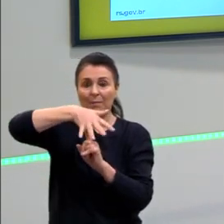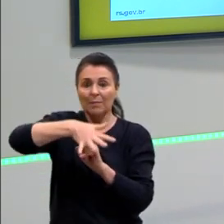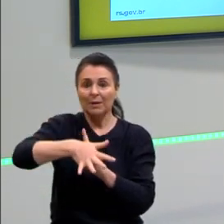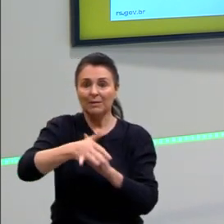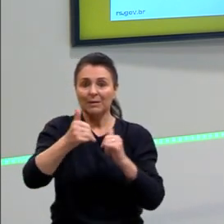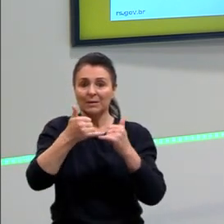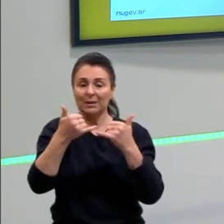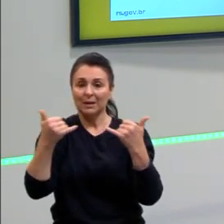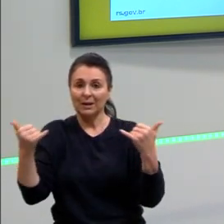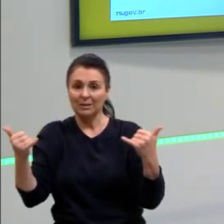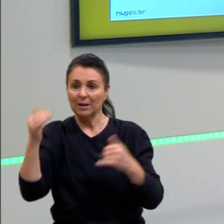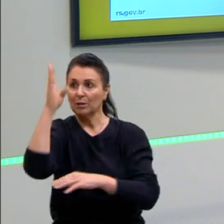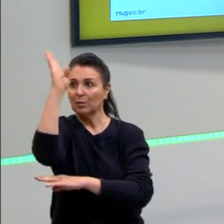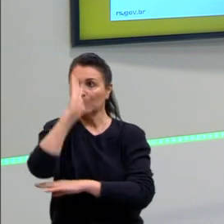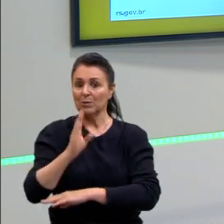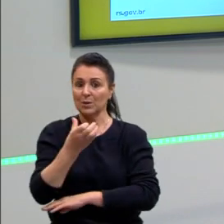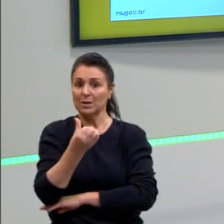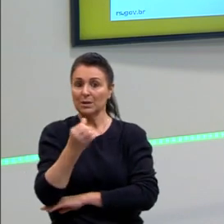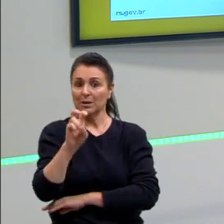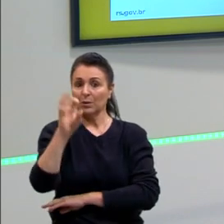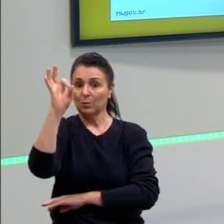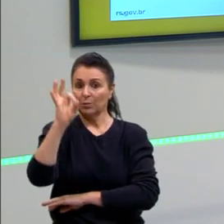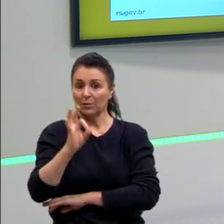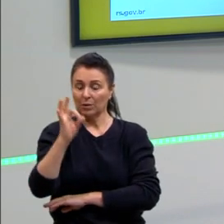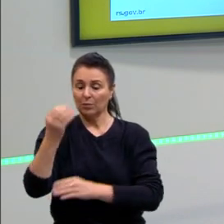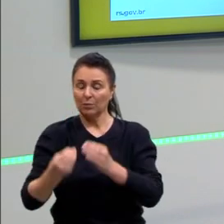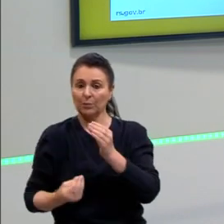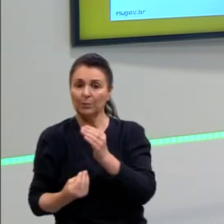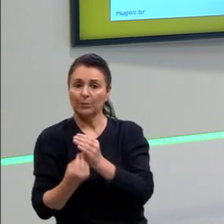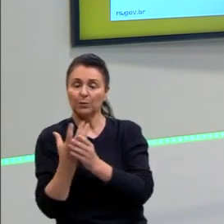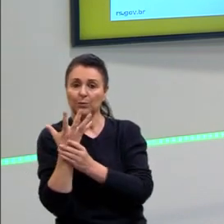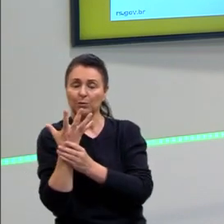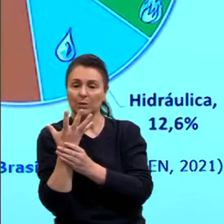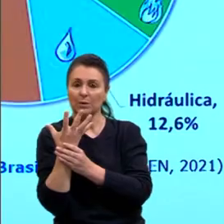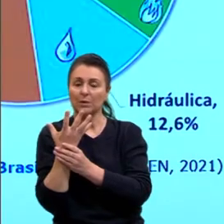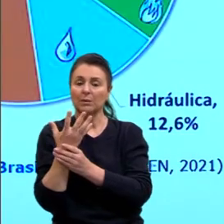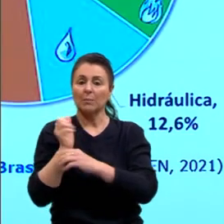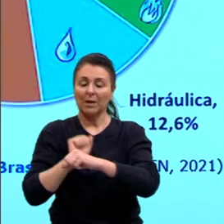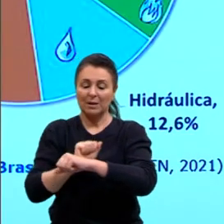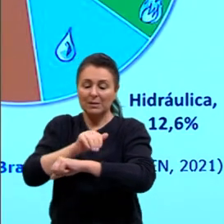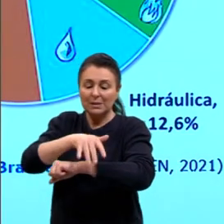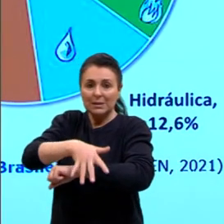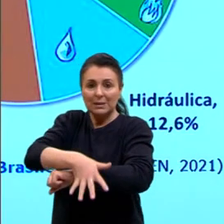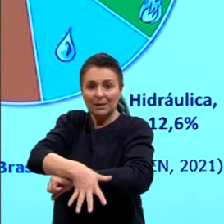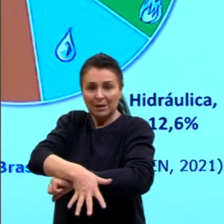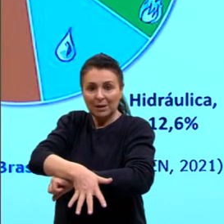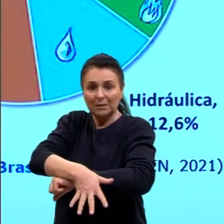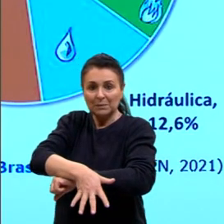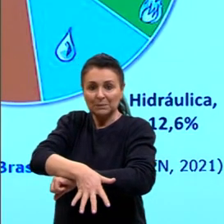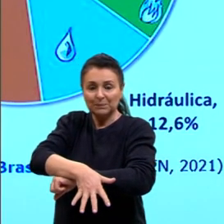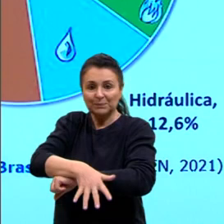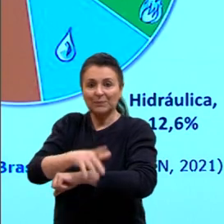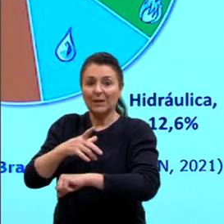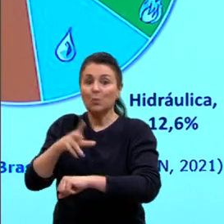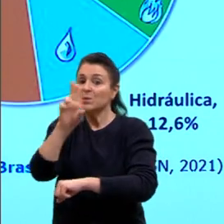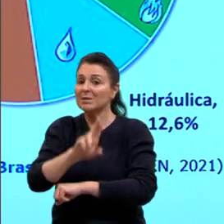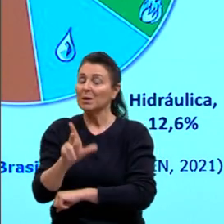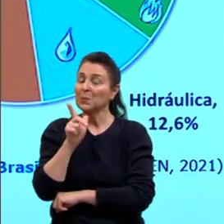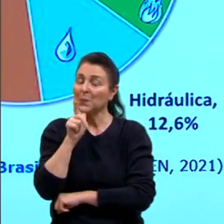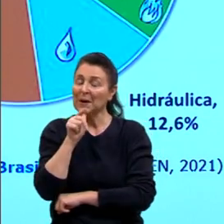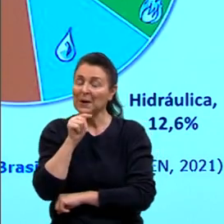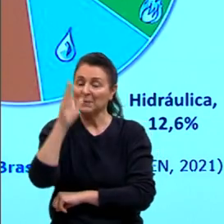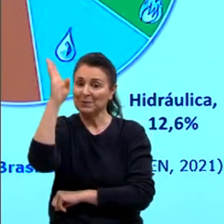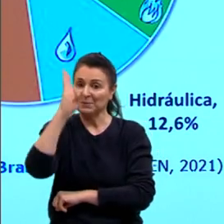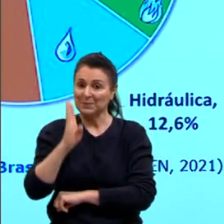65% dela, sendo produzida aí pelas hidrelétricas, né, essa parte hidráulica aí. Tá,